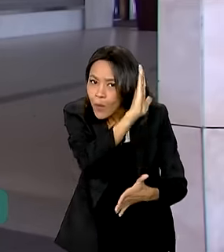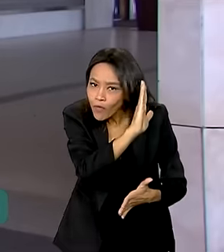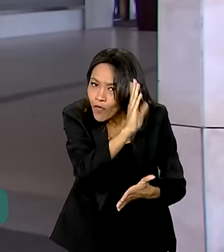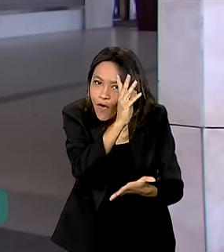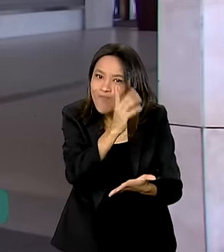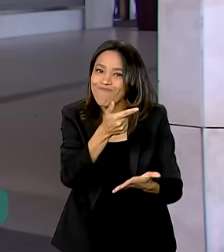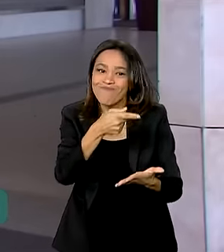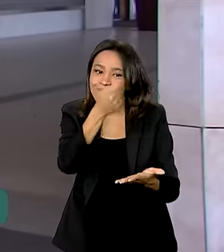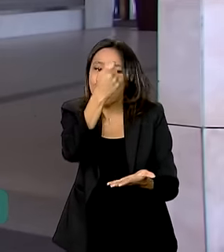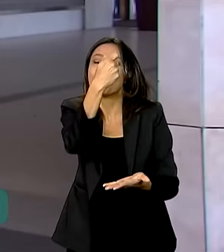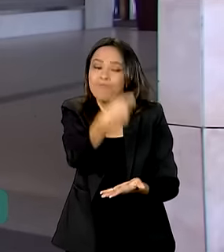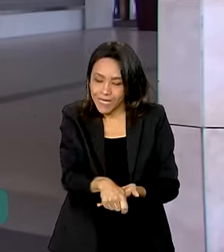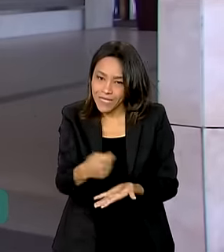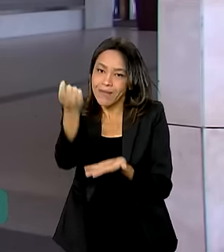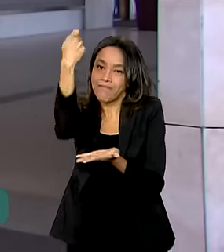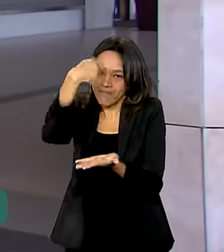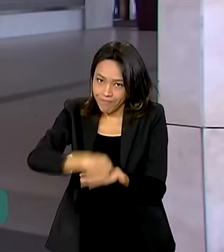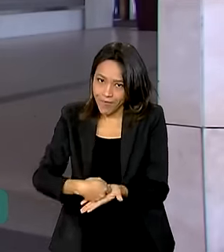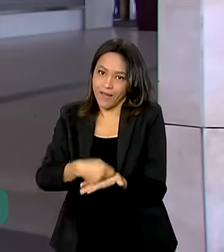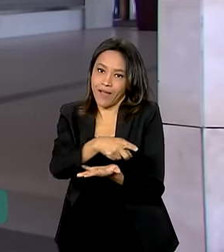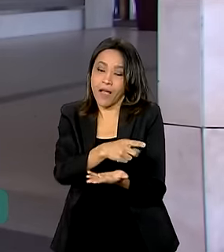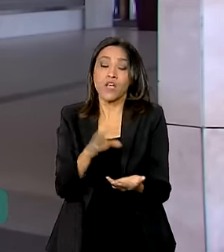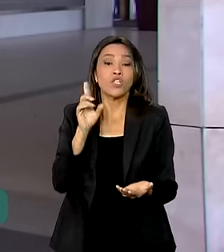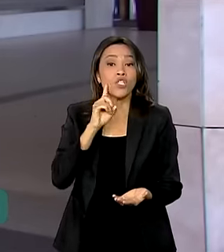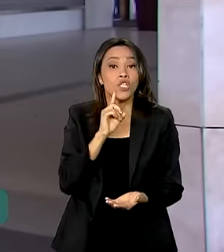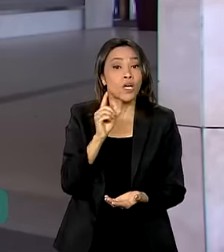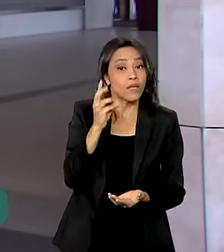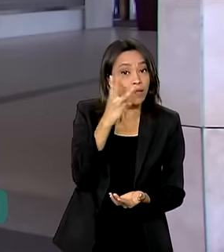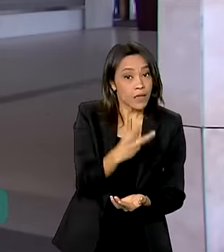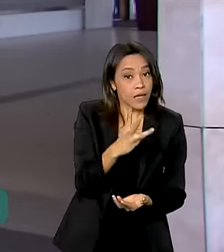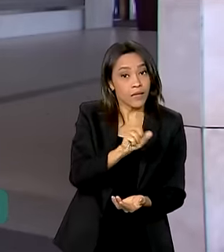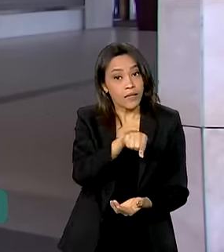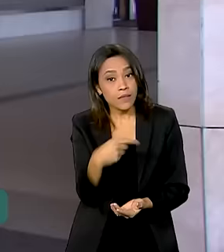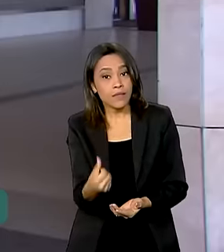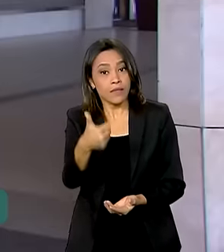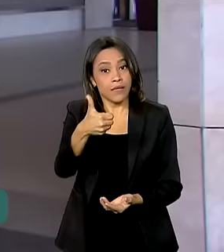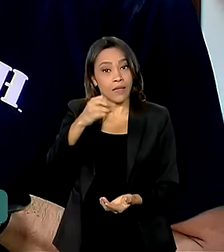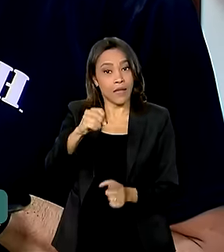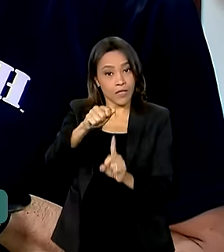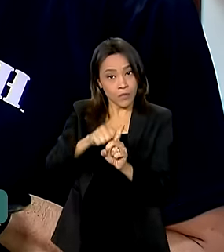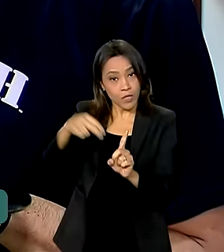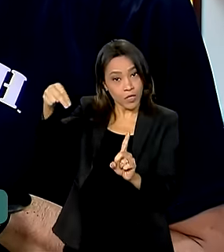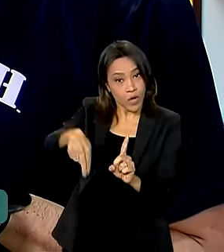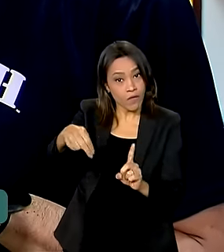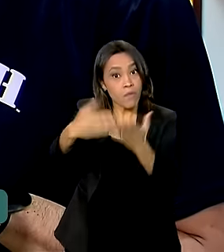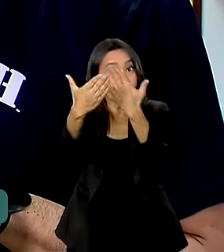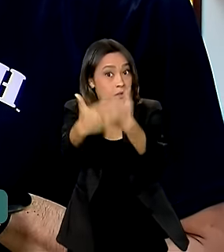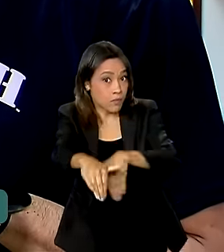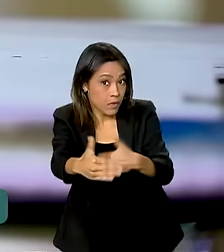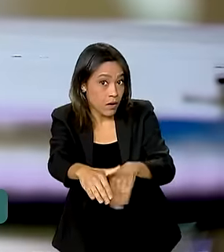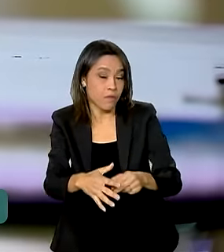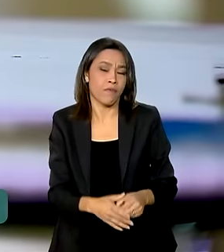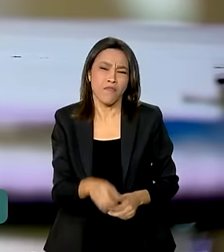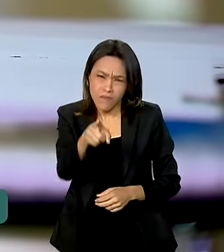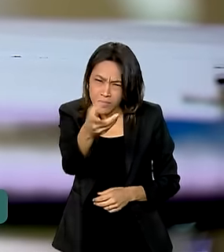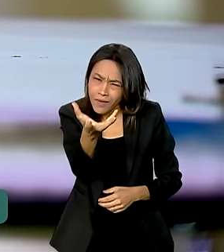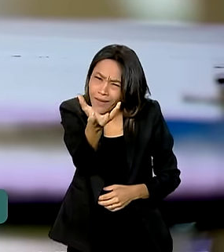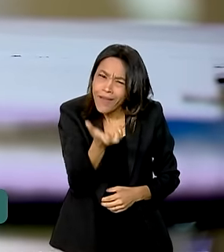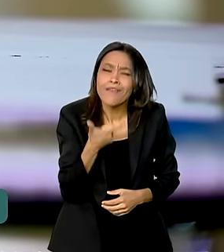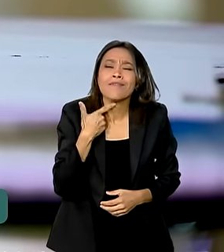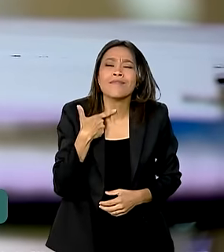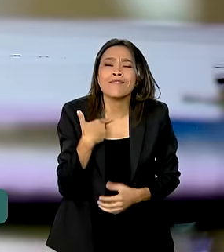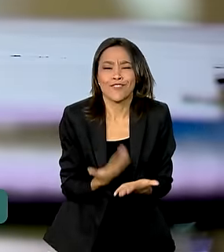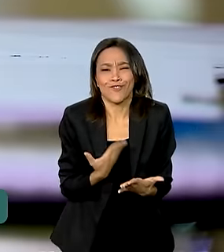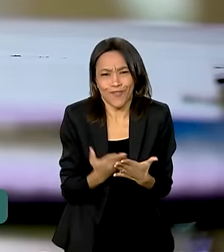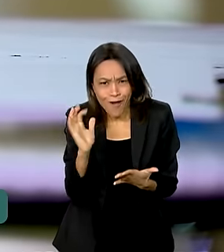As provas vão ser aplicadas nos dias 3 e 10 de novembro. E para quem deseja estudar no exterior,